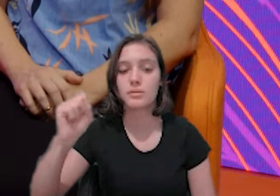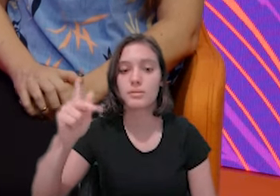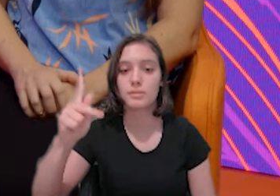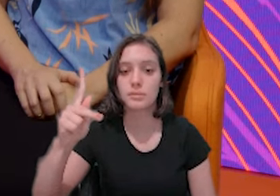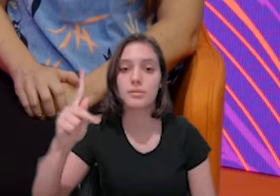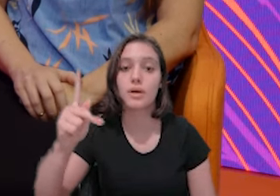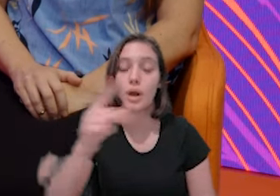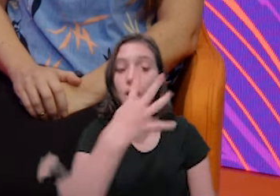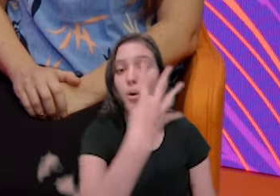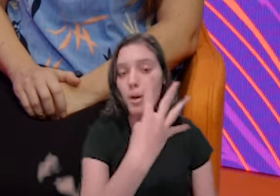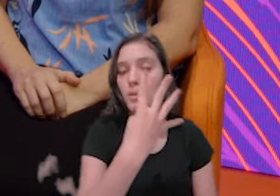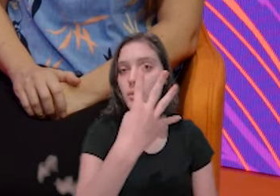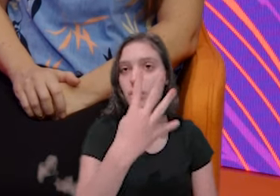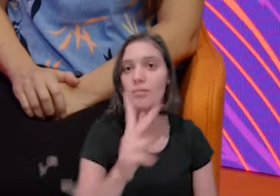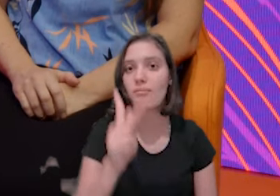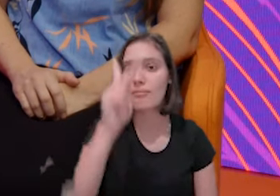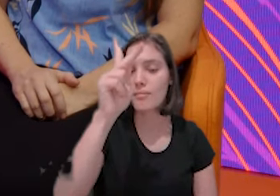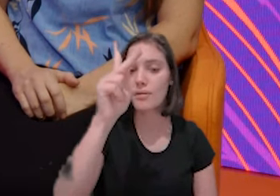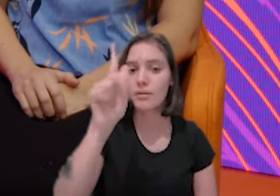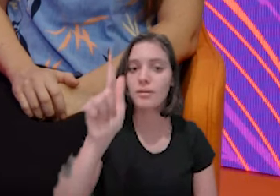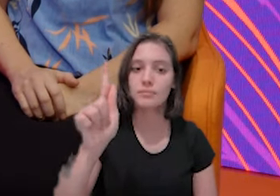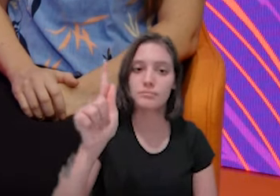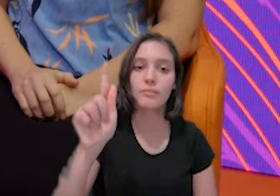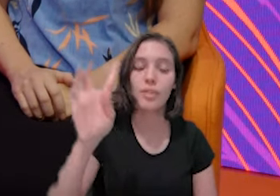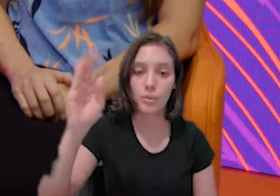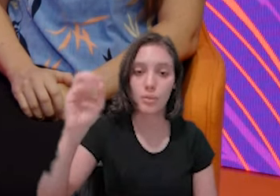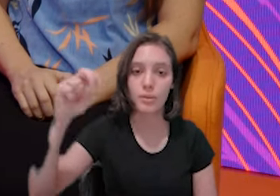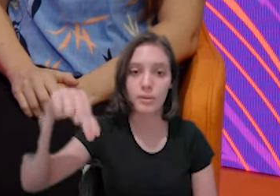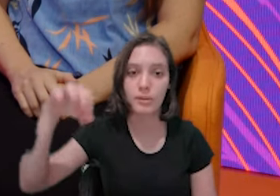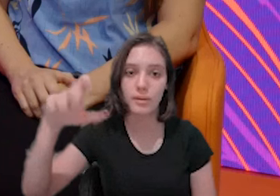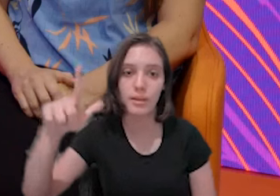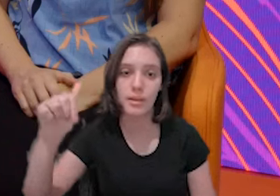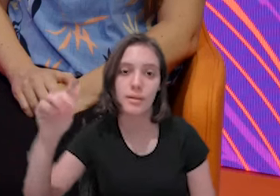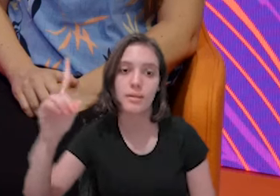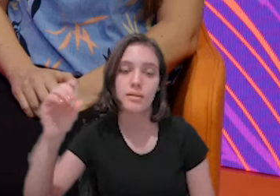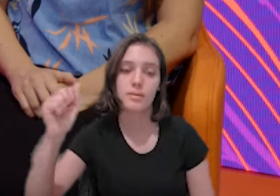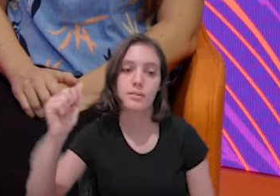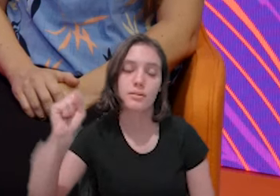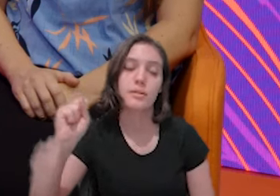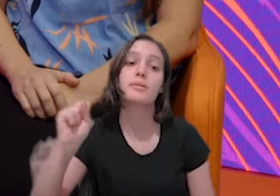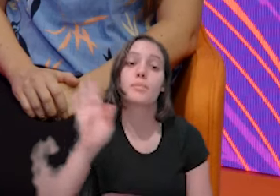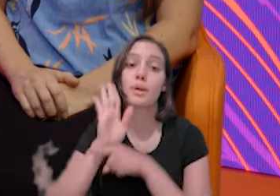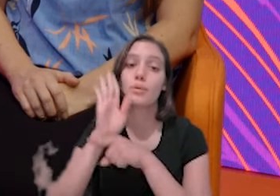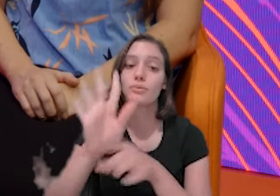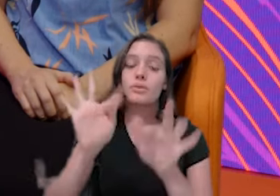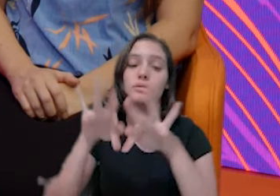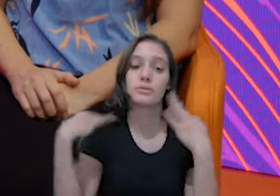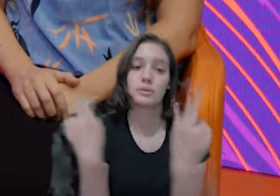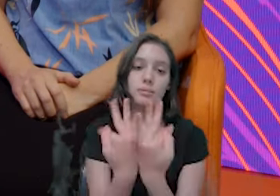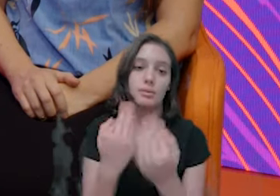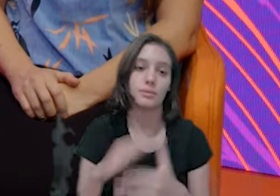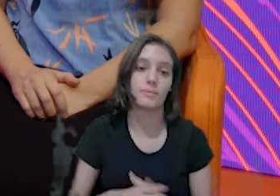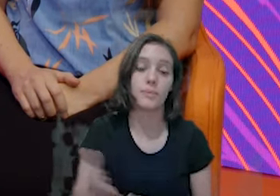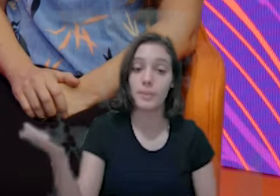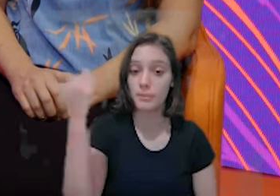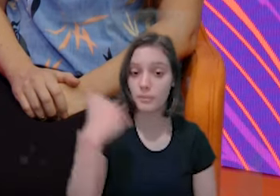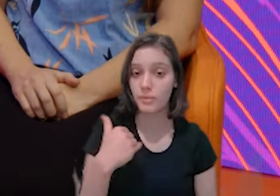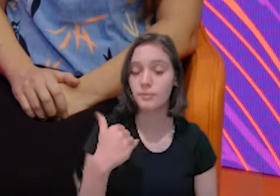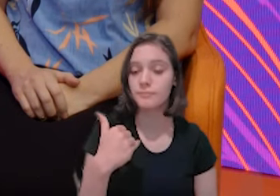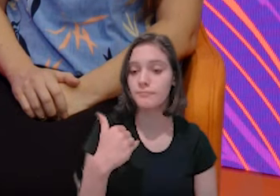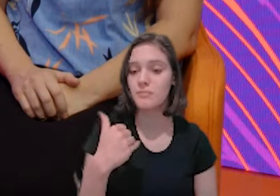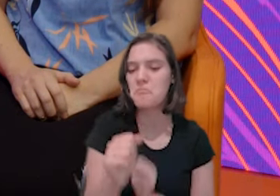com o serviço. Então, venha e não fique parado. Tenha um sonho, vai atrás e se realice.